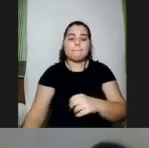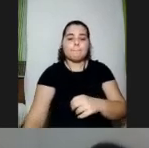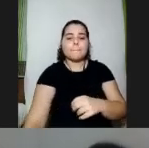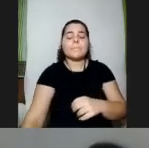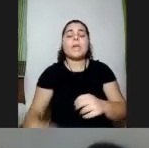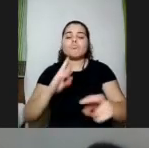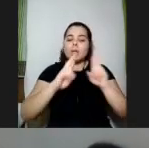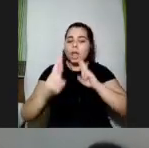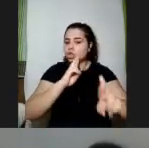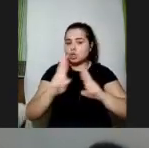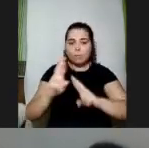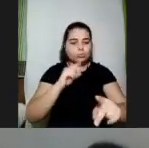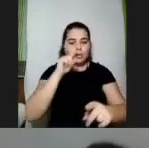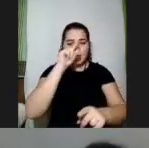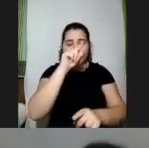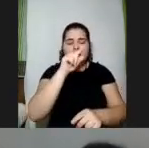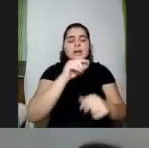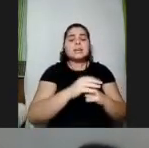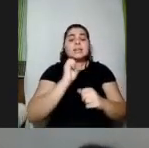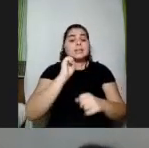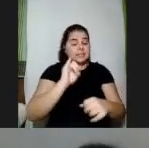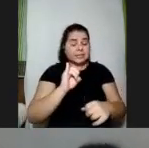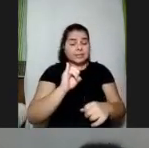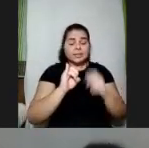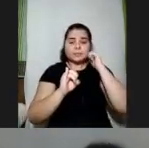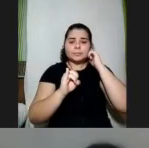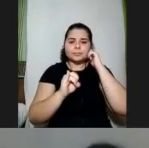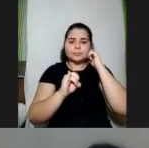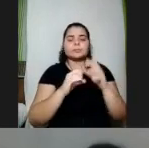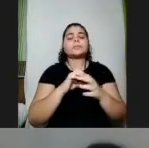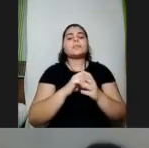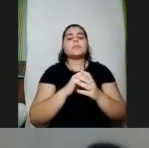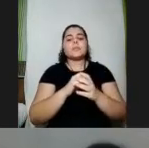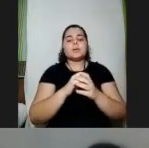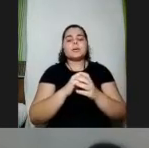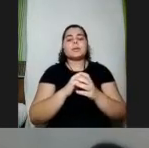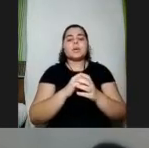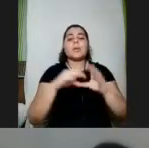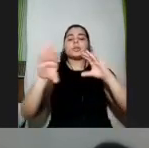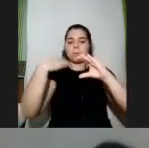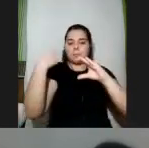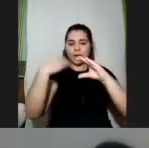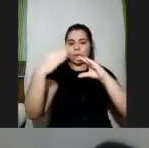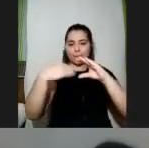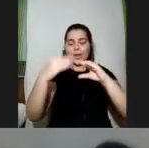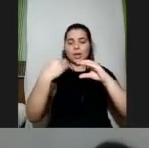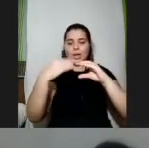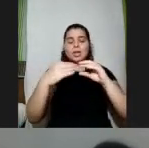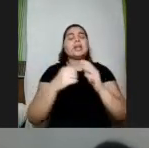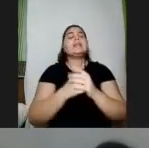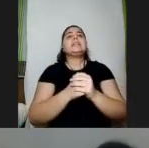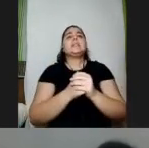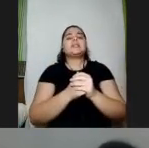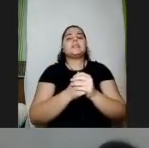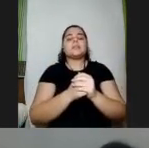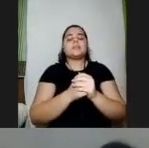pessoas na hora do encontro e se for em relação ao Classroom pode me mandar um e-mail a gente tanto está disponibilizando